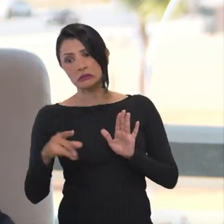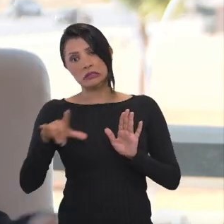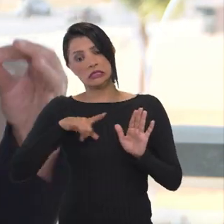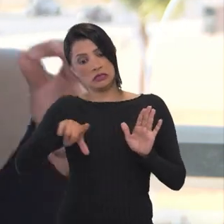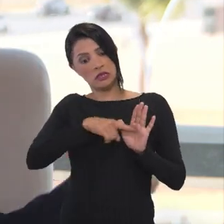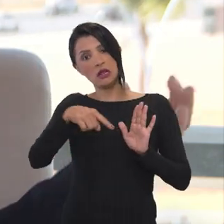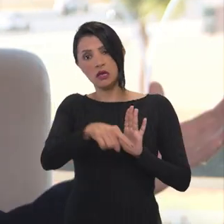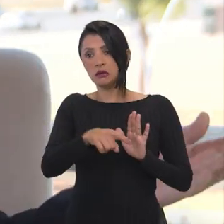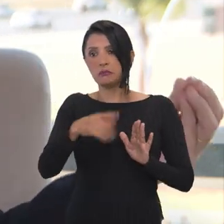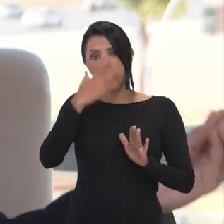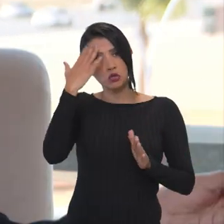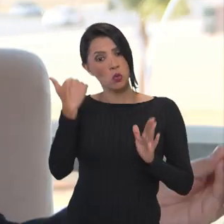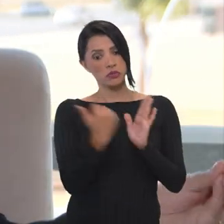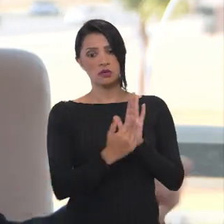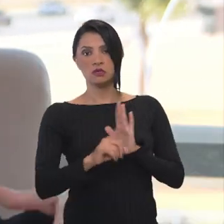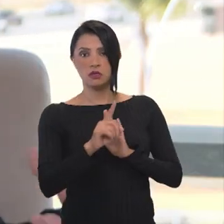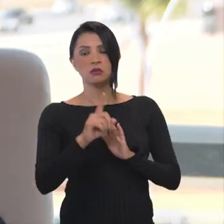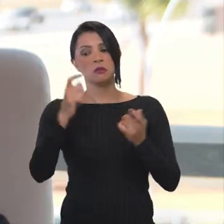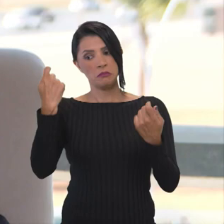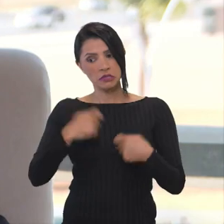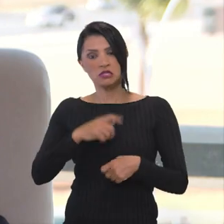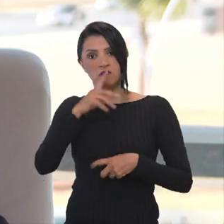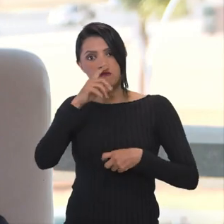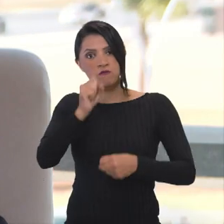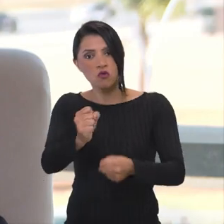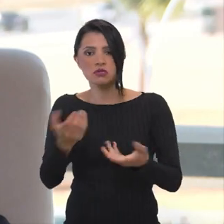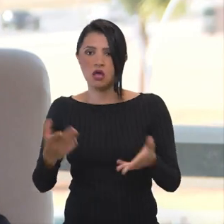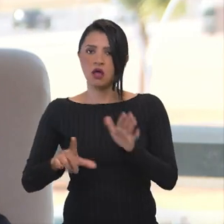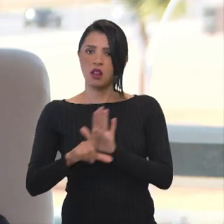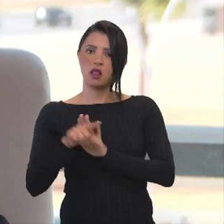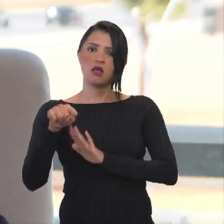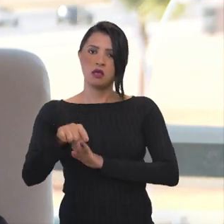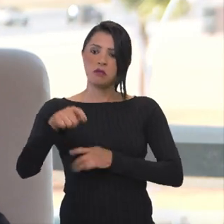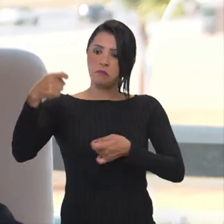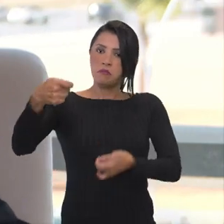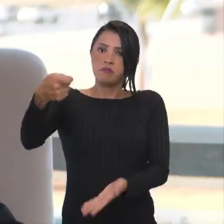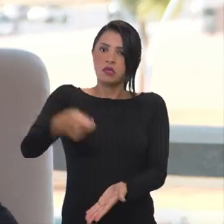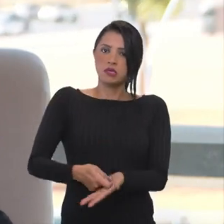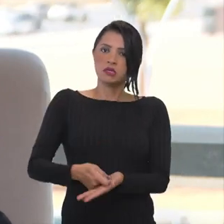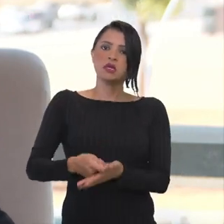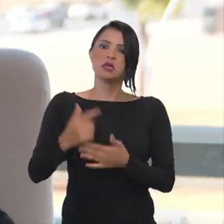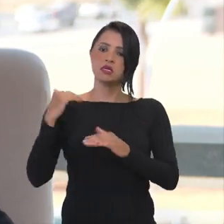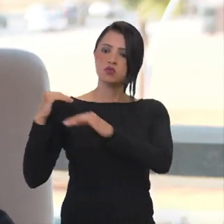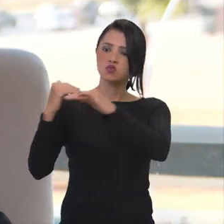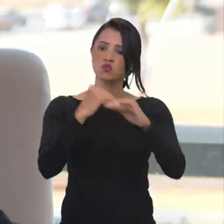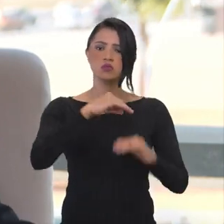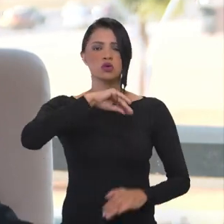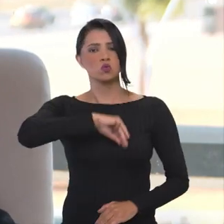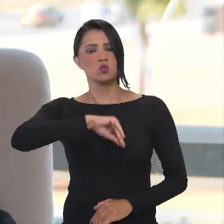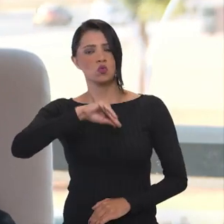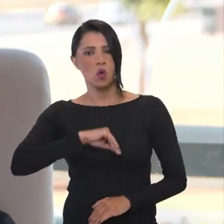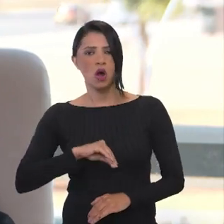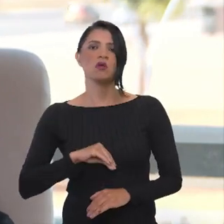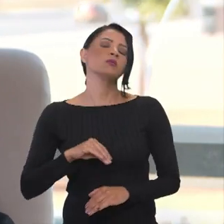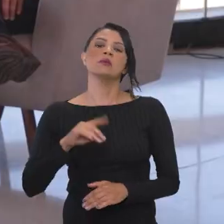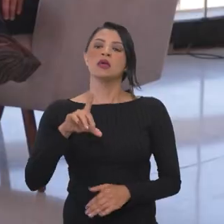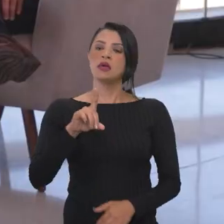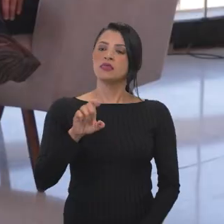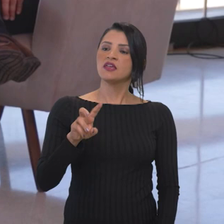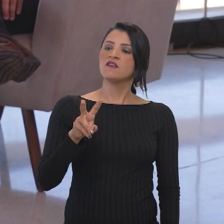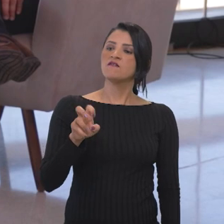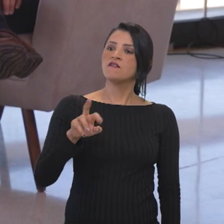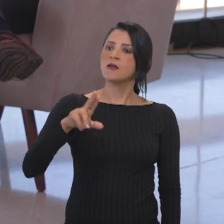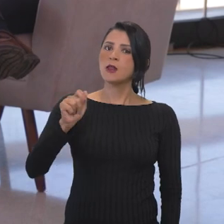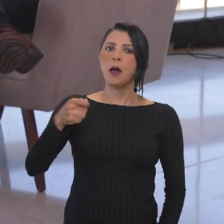que deverá ser igual, né? Que ele sempre fala, a palavra deverá, que é importante e não se procurará, etc. Tem que ser